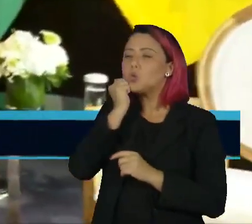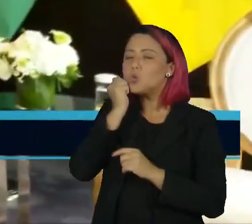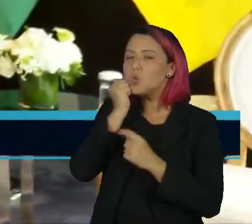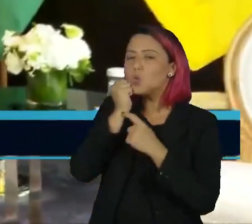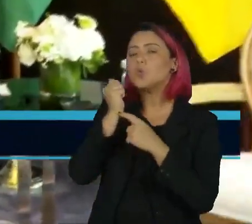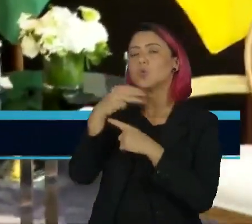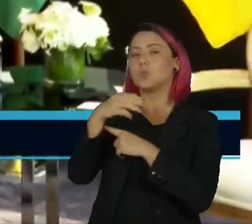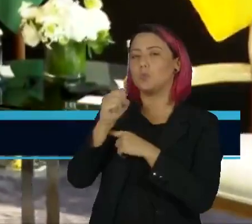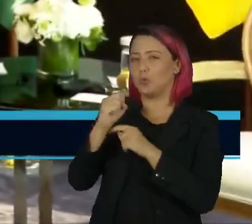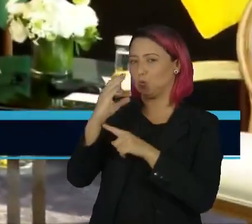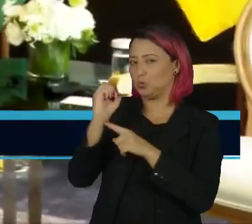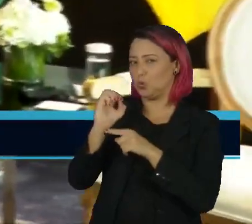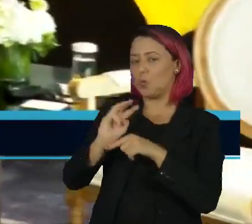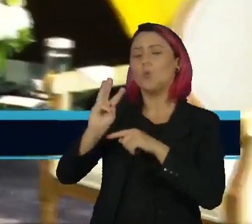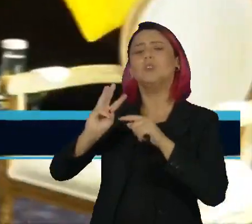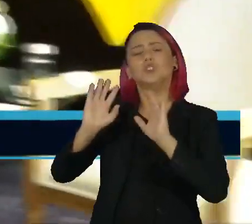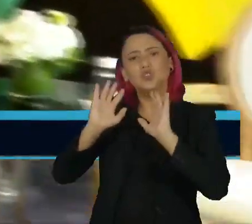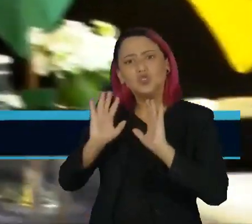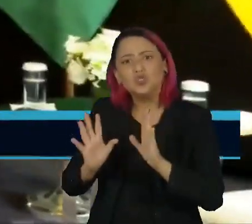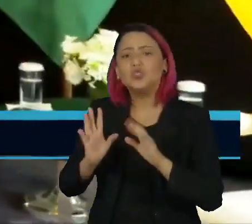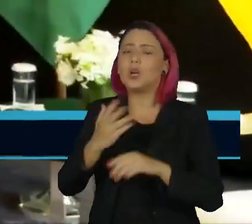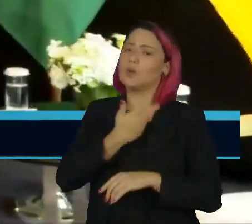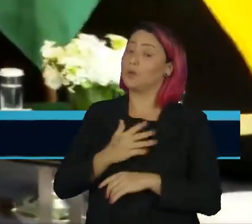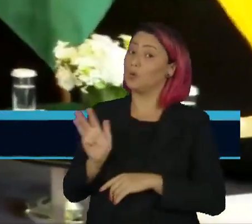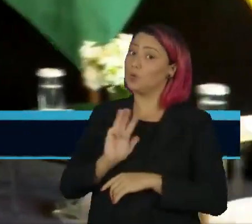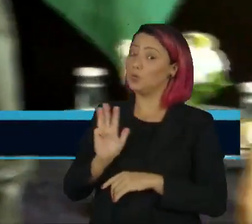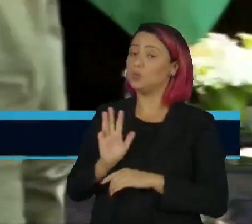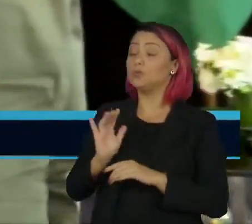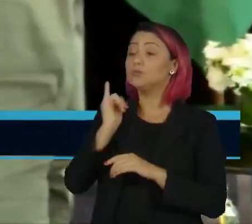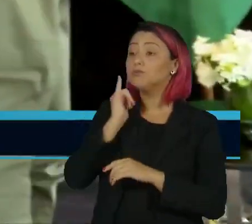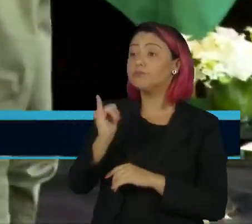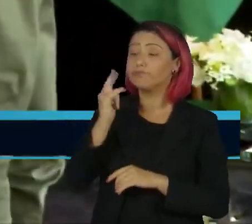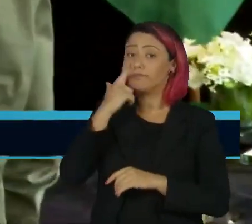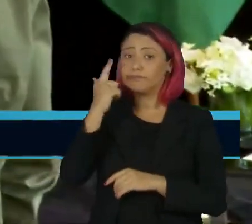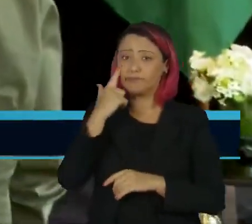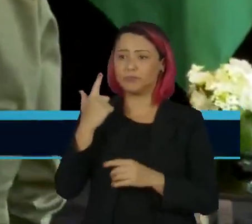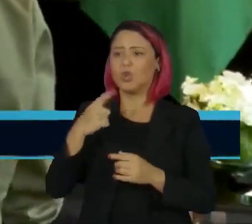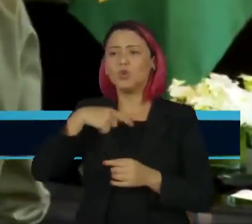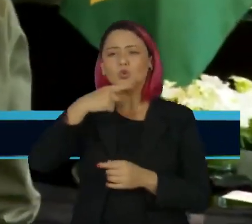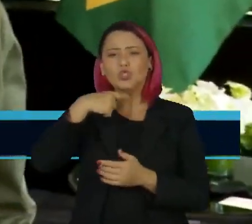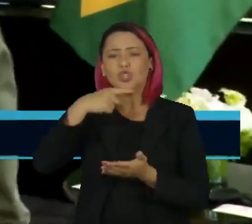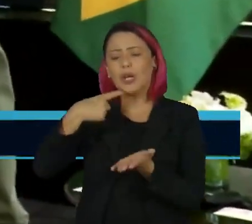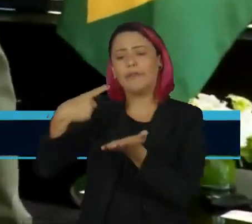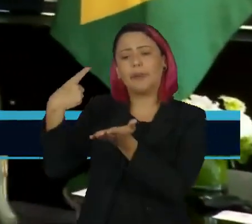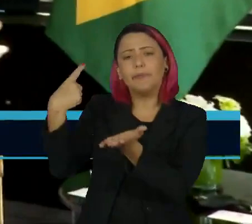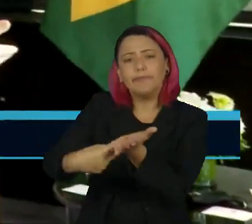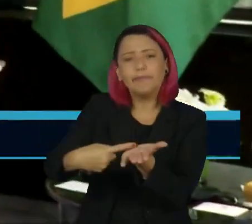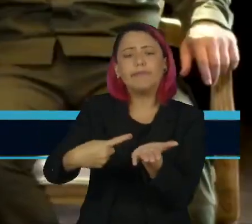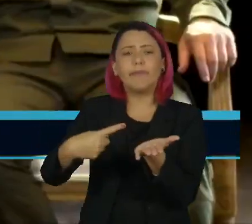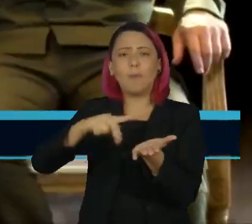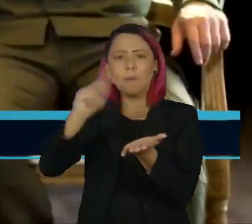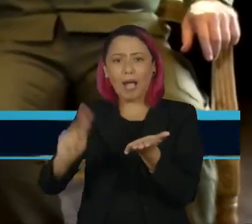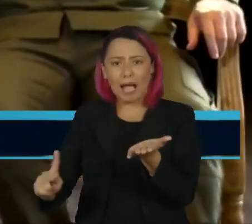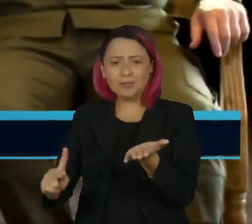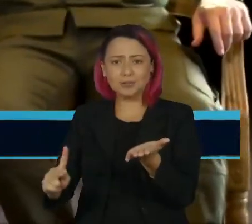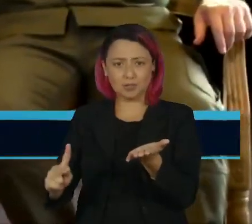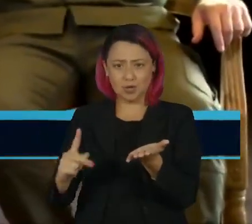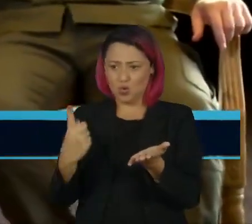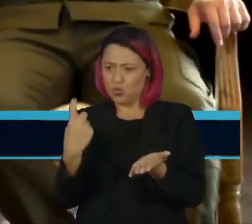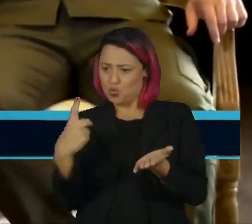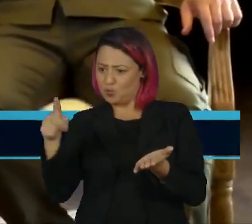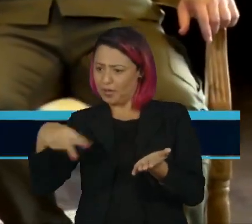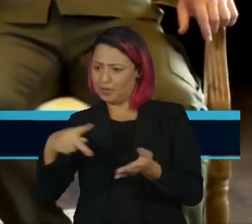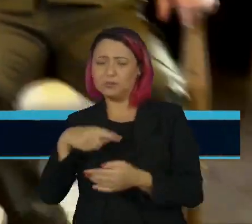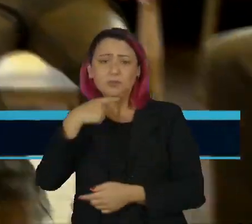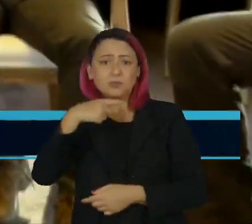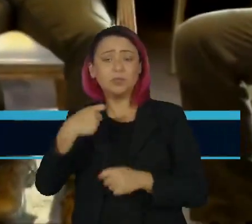O presidente Lula já alertou Zelensky que um processo de paz não pode ser unilateral, enquanto outros